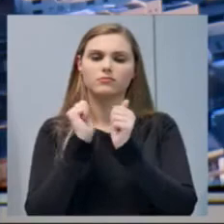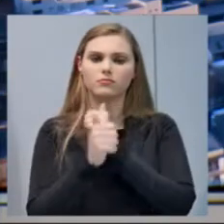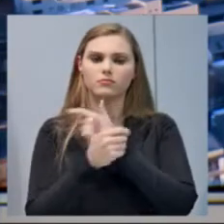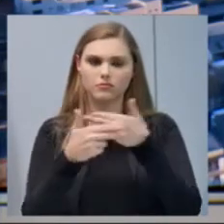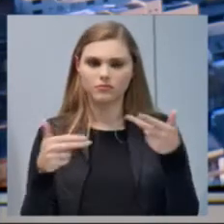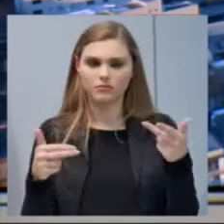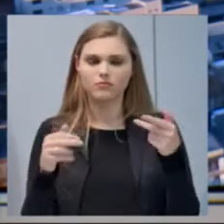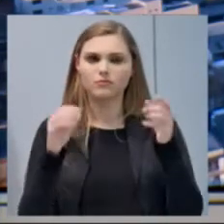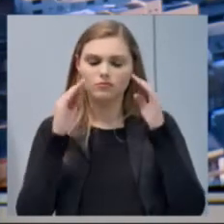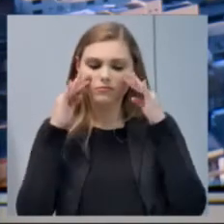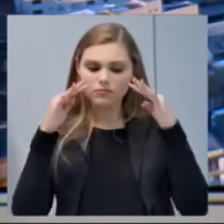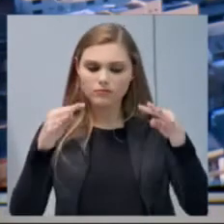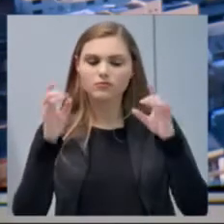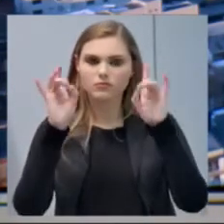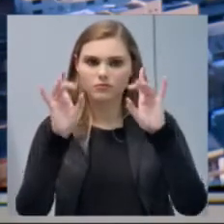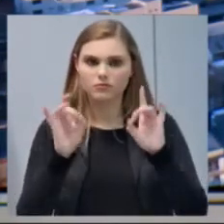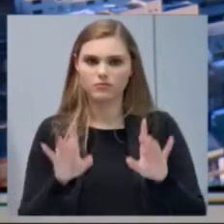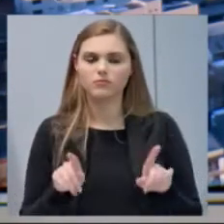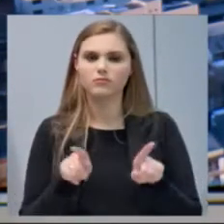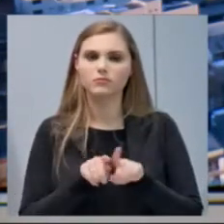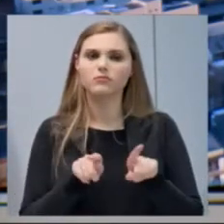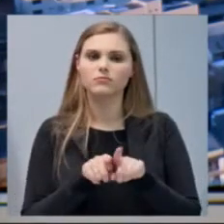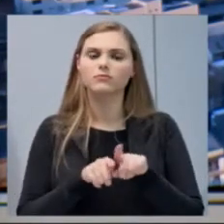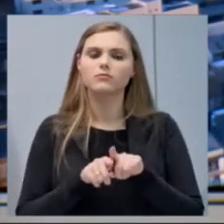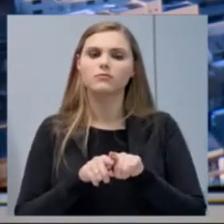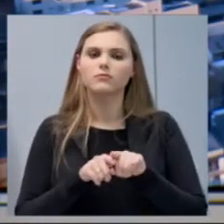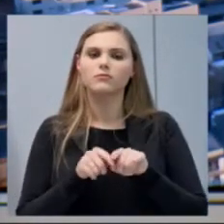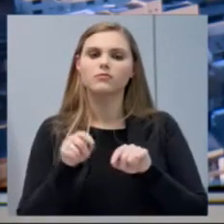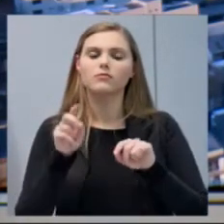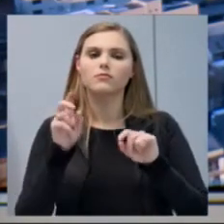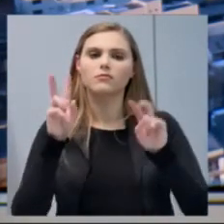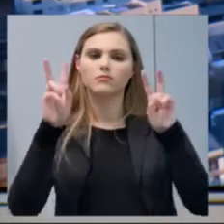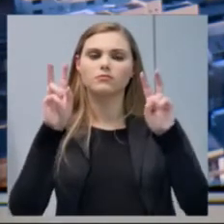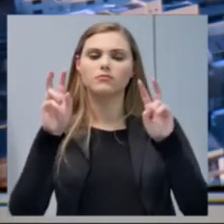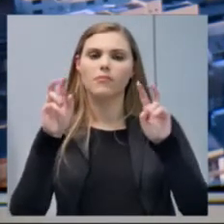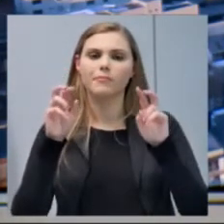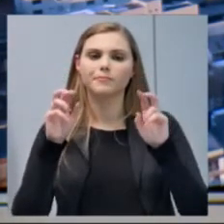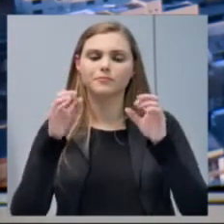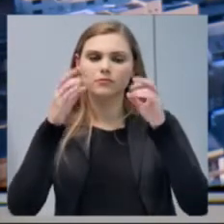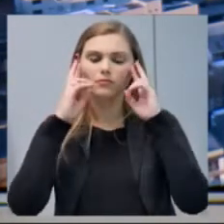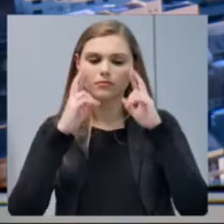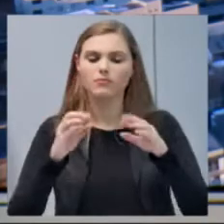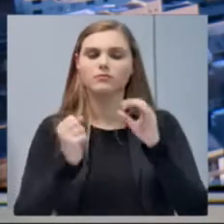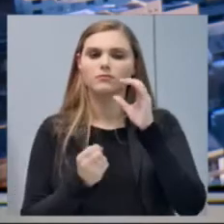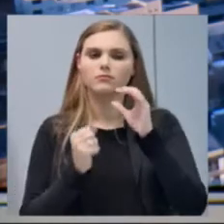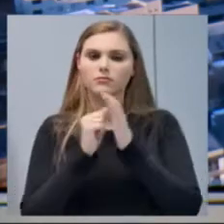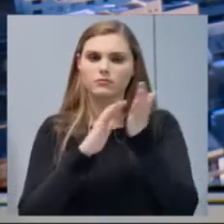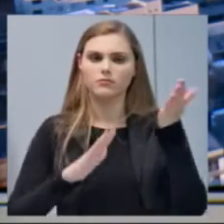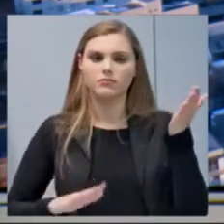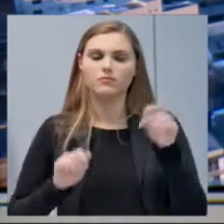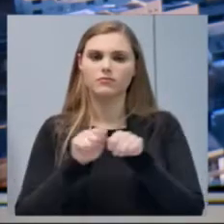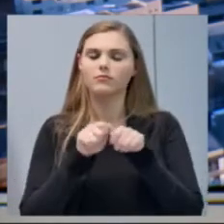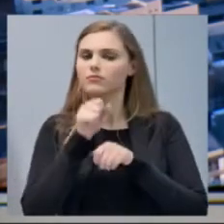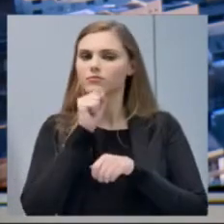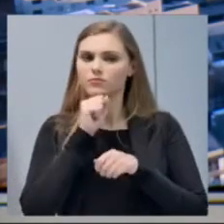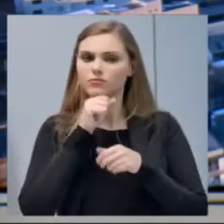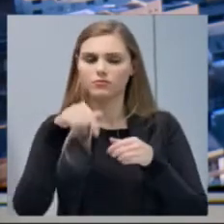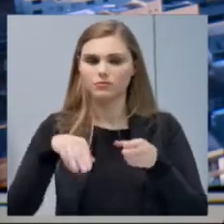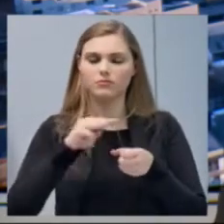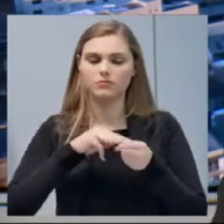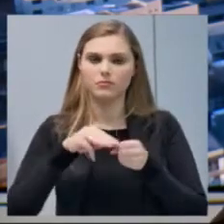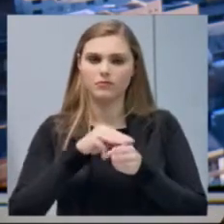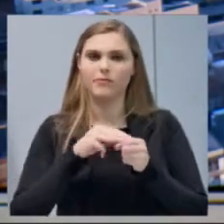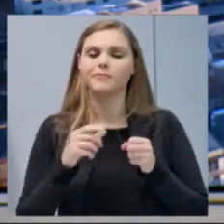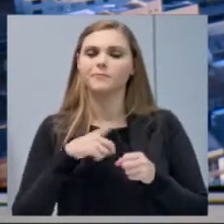e uma dignidade também quando da realização das atividades dos idosos do nosso município. Então, tivemos uma boa